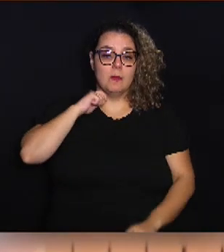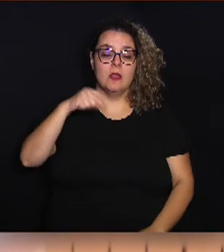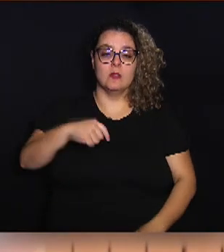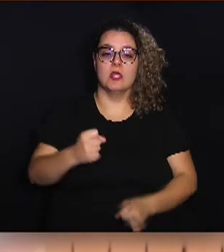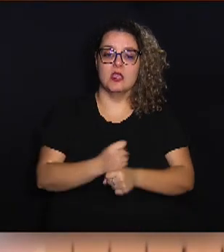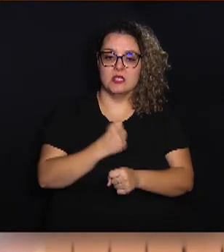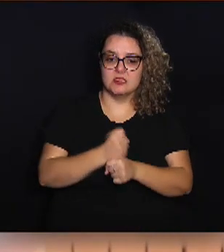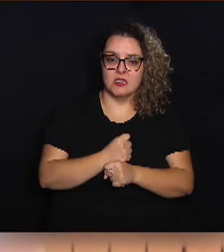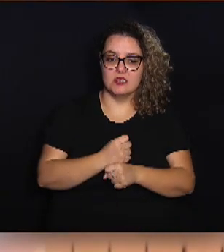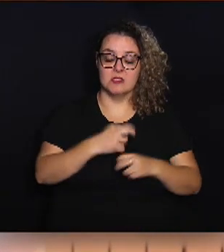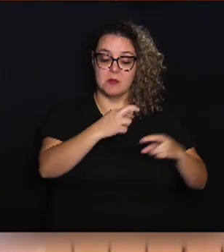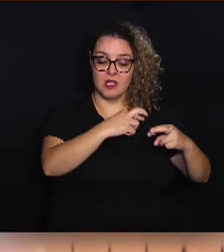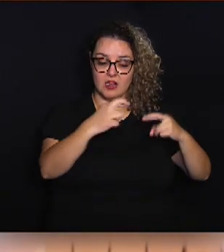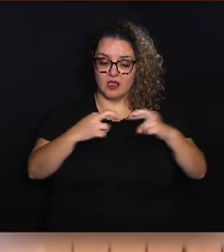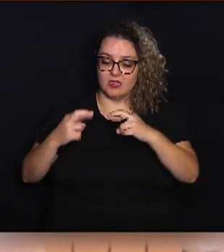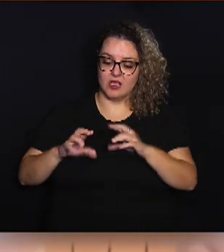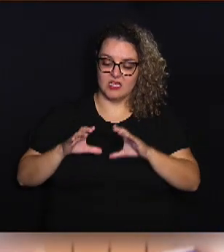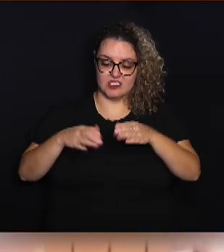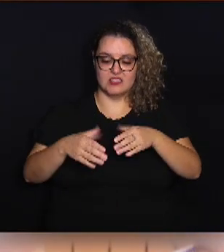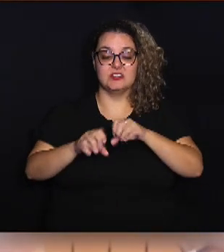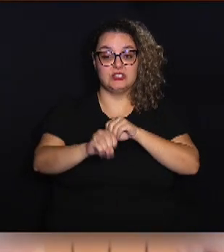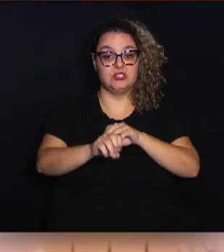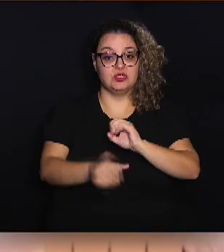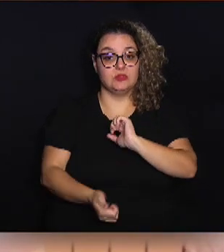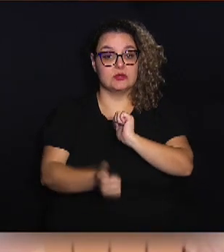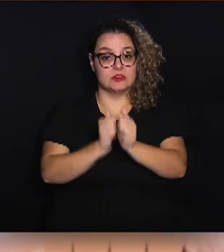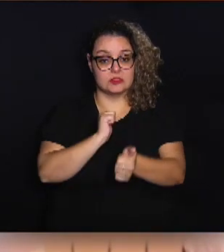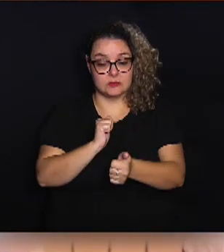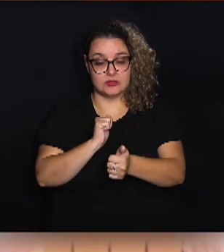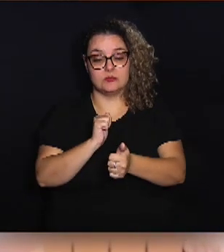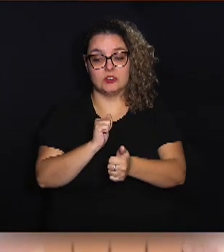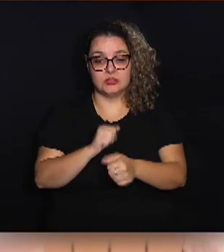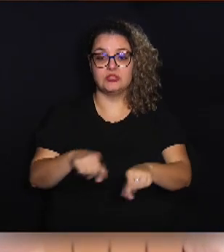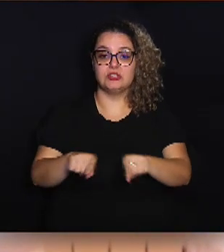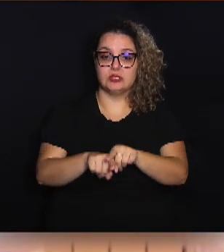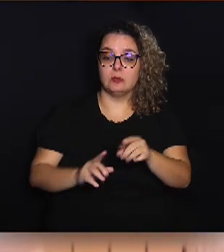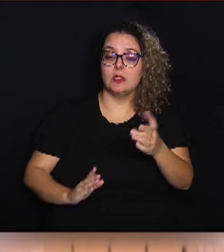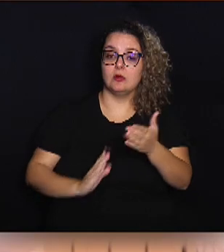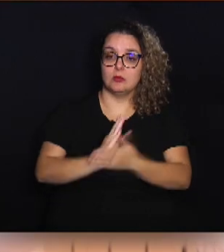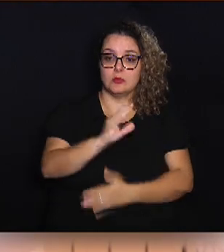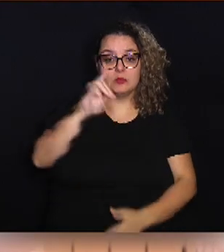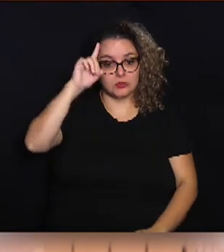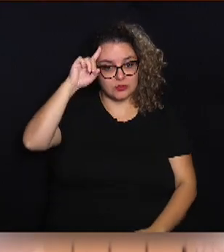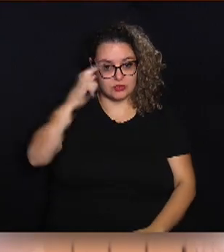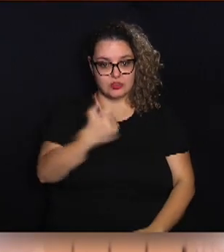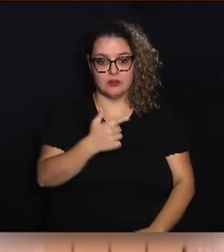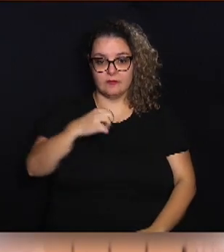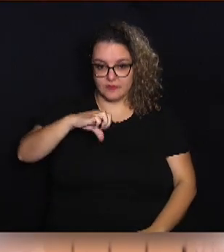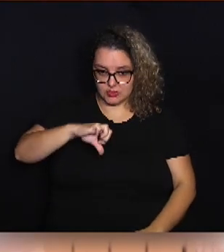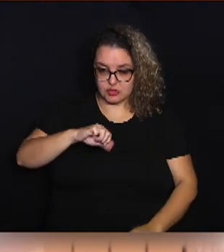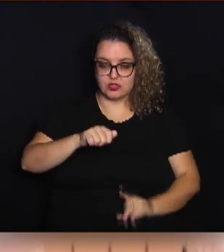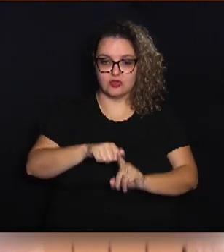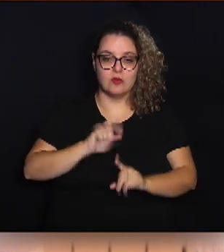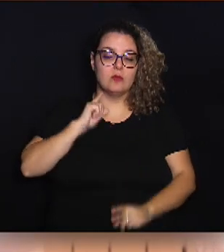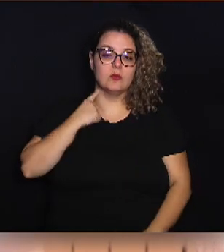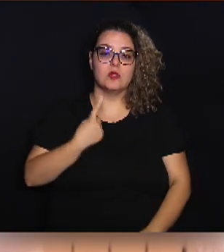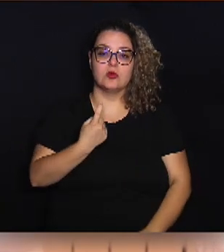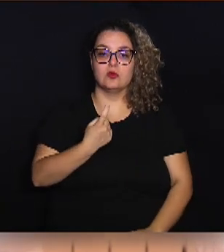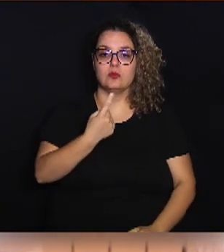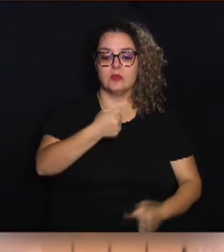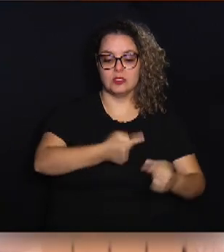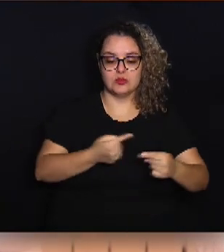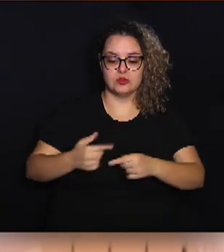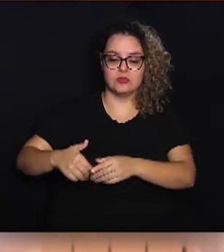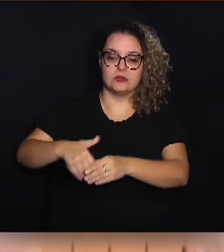passou pela análise da Comissão de Educação e Esporte e foi aprovado no dia 29 de maio em turno único de